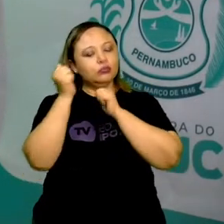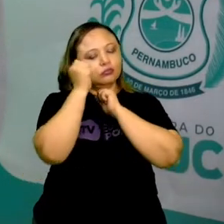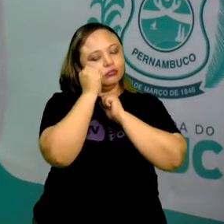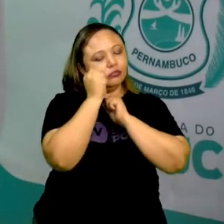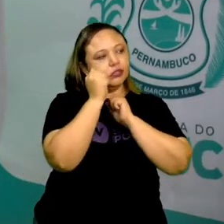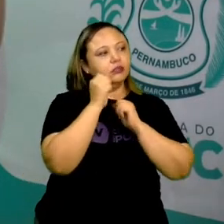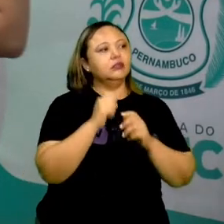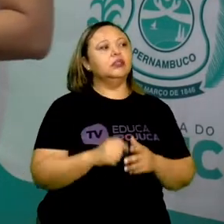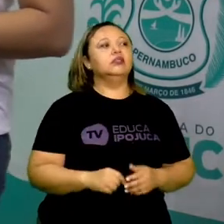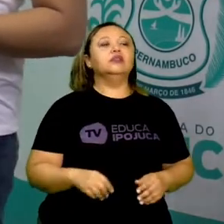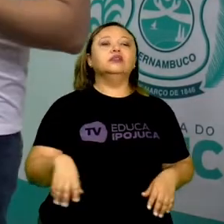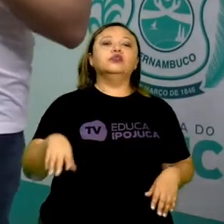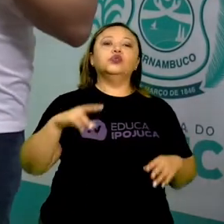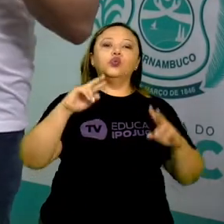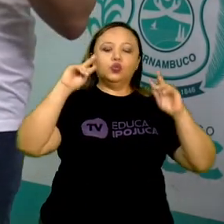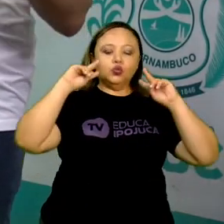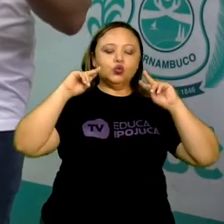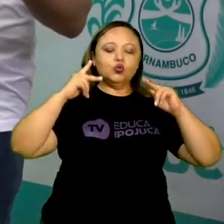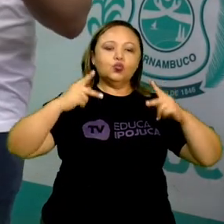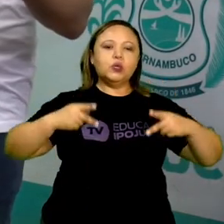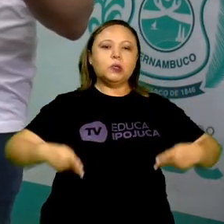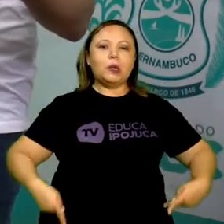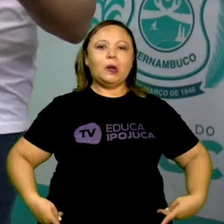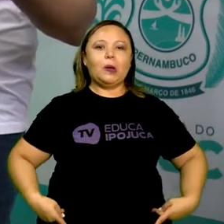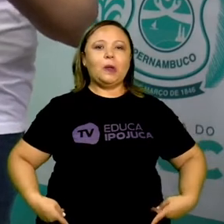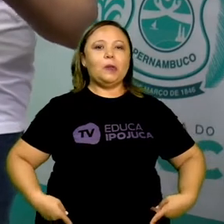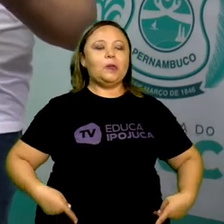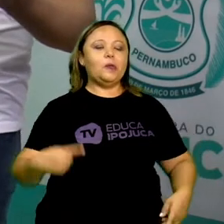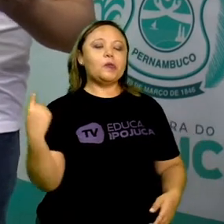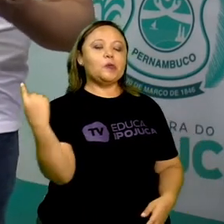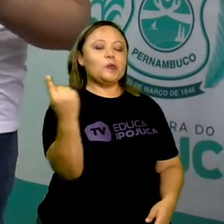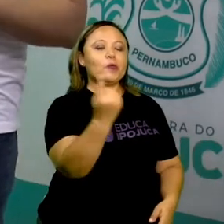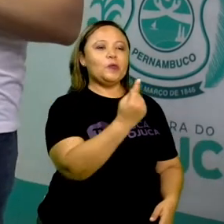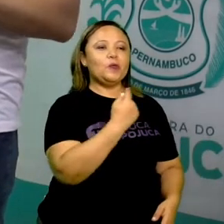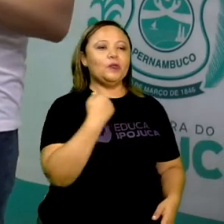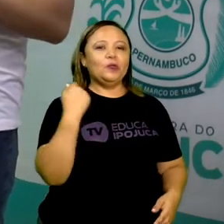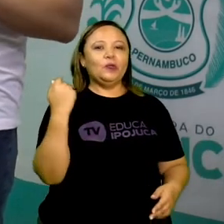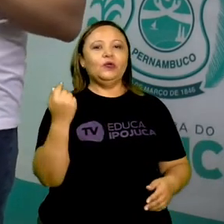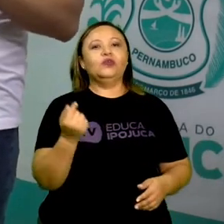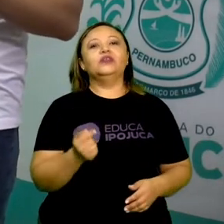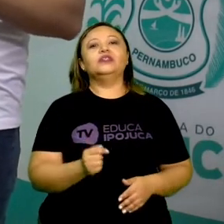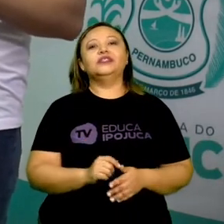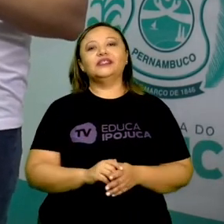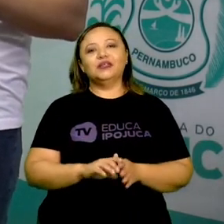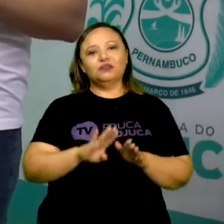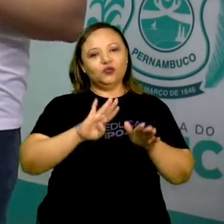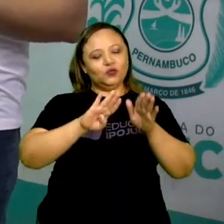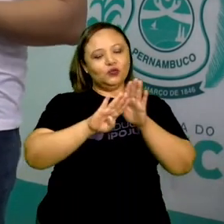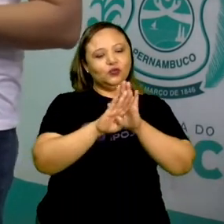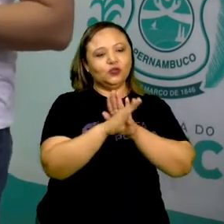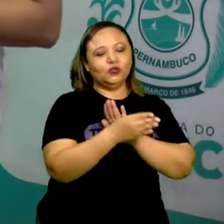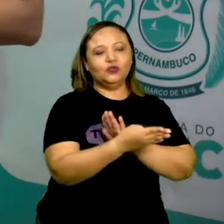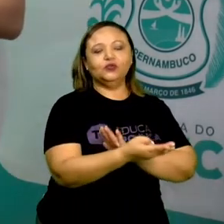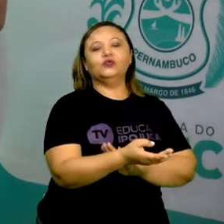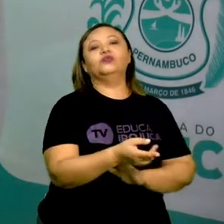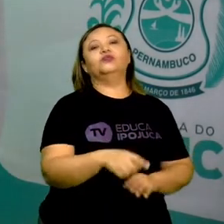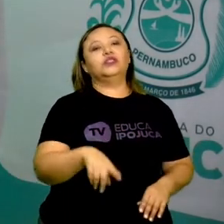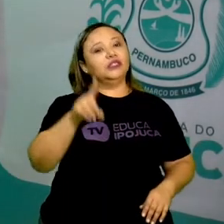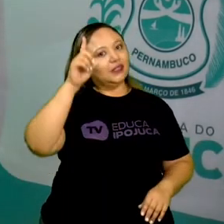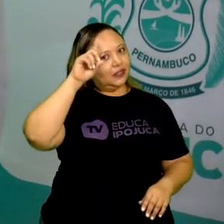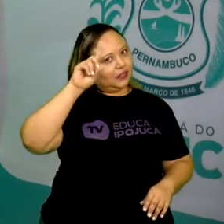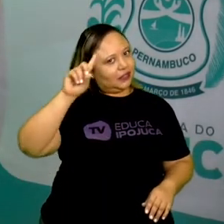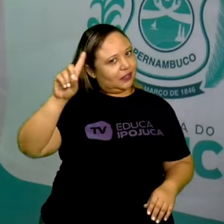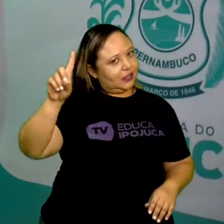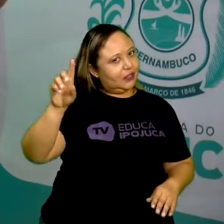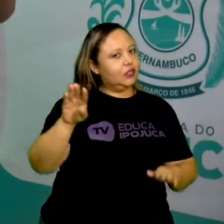Os seres humanos, como eu e você, têm hábitos diurnos, que é dia, e noturnos,